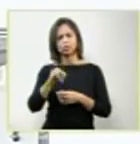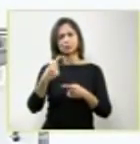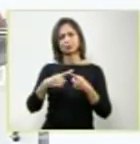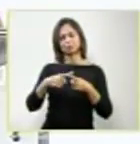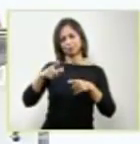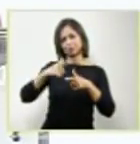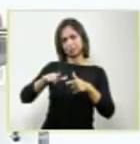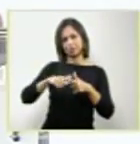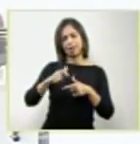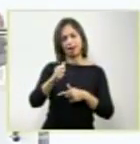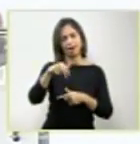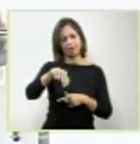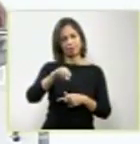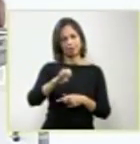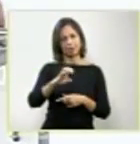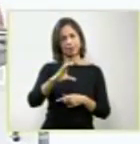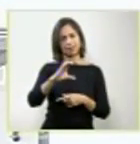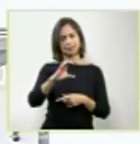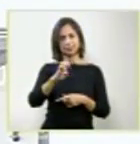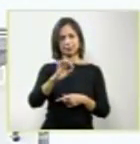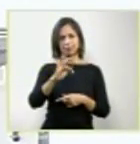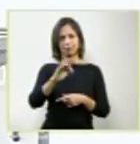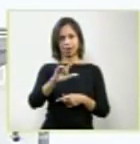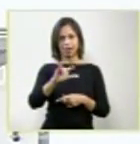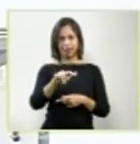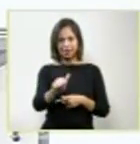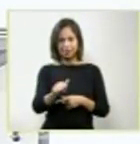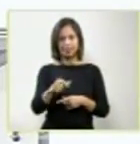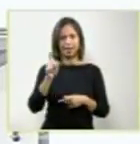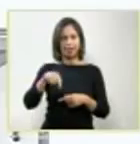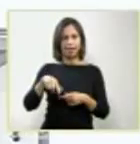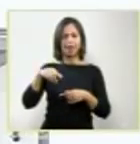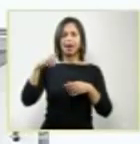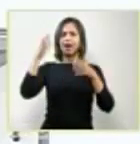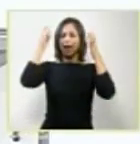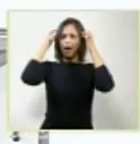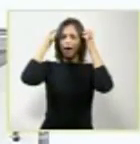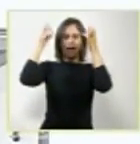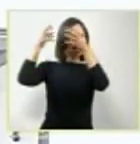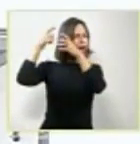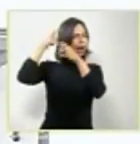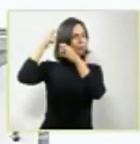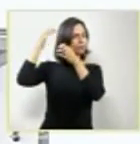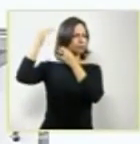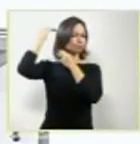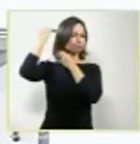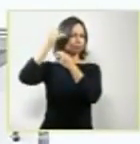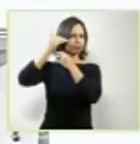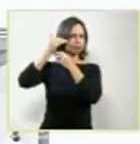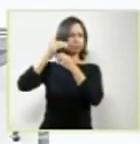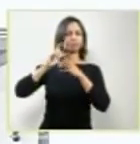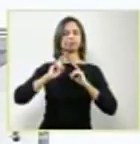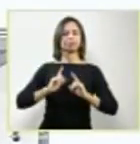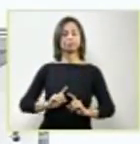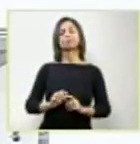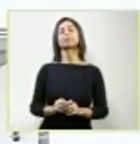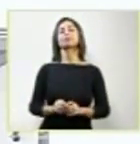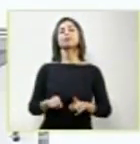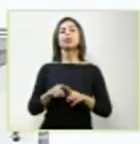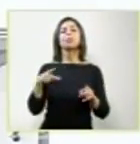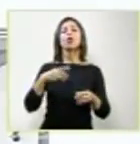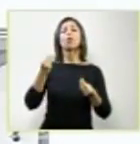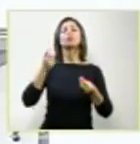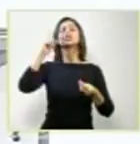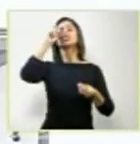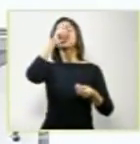chamada anencefalia, e quero me ater somente à grande dificuldade que os médicos têm ao estabelecerem